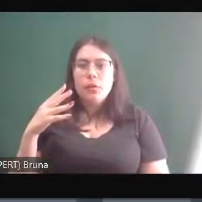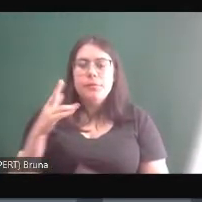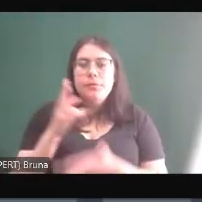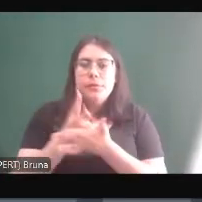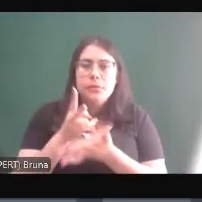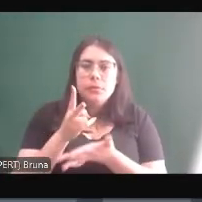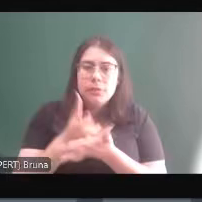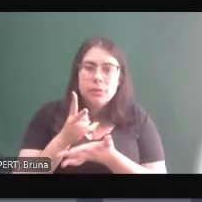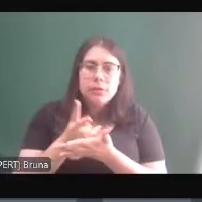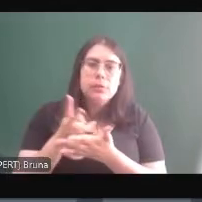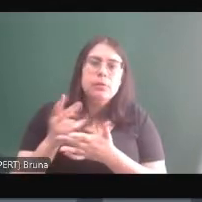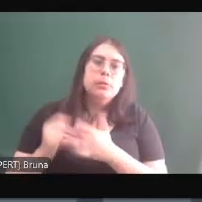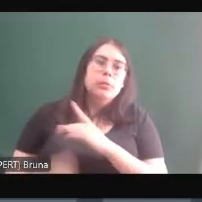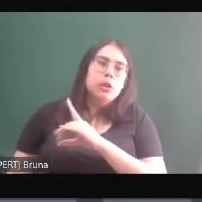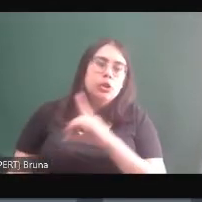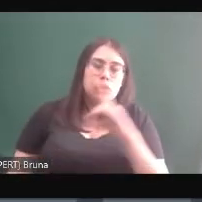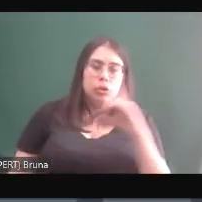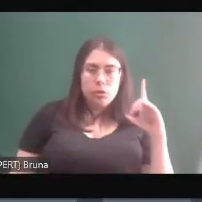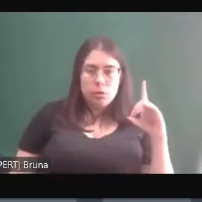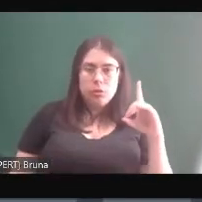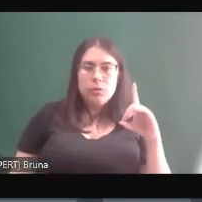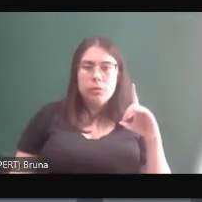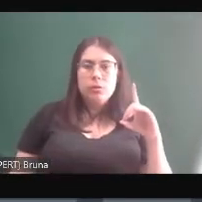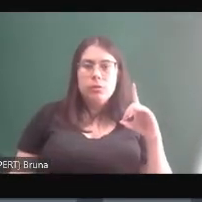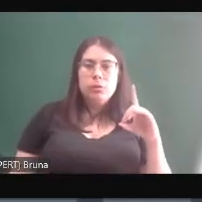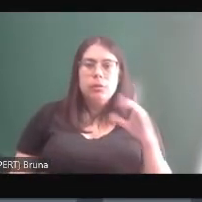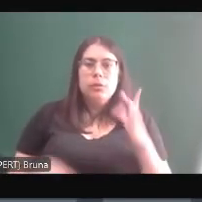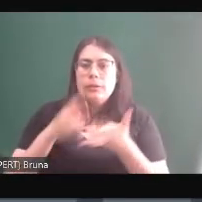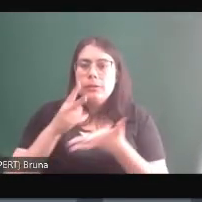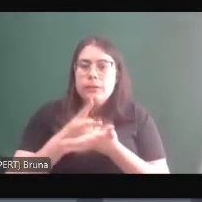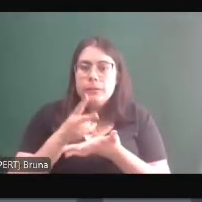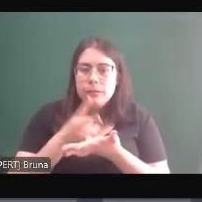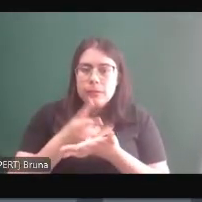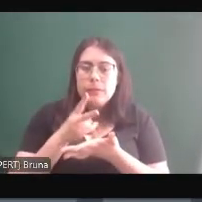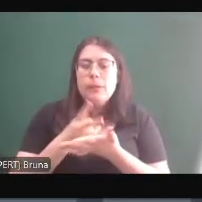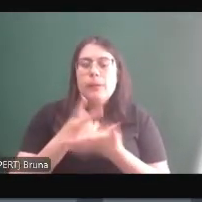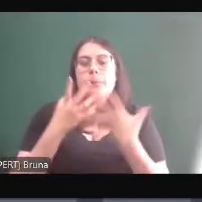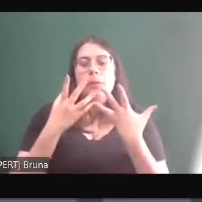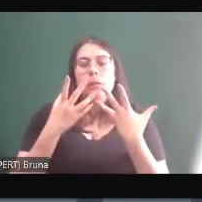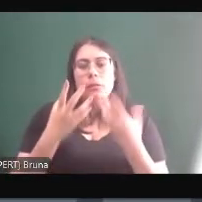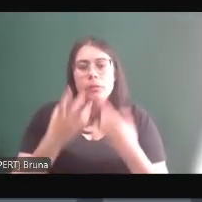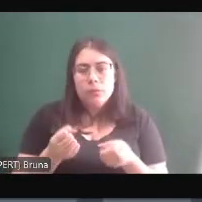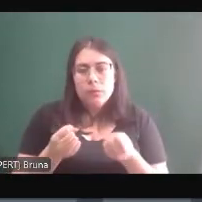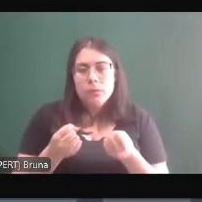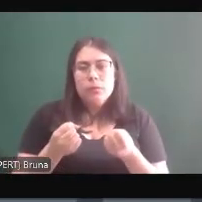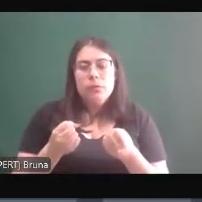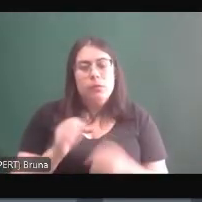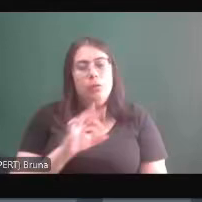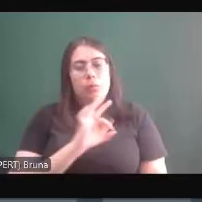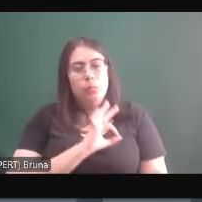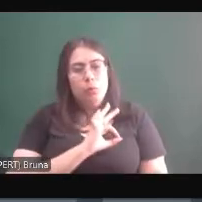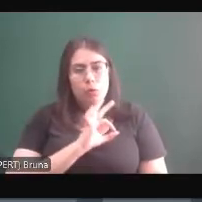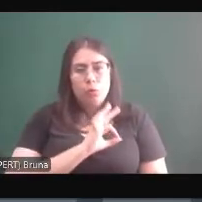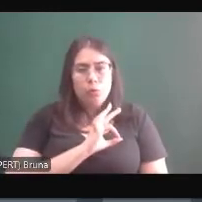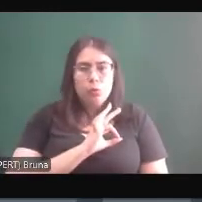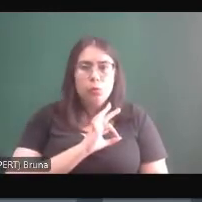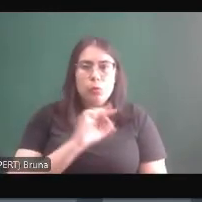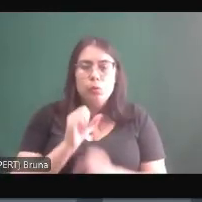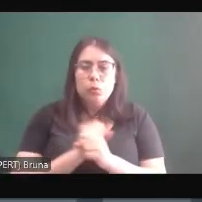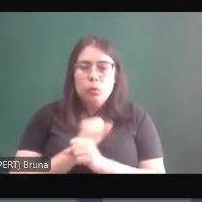alguma forma ou de outra assumiu a responsabilidade para si a partir das polícias e isso acontecia inclusive nos anos 80